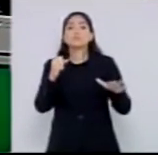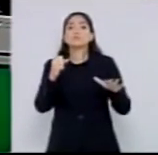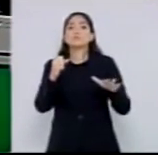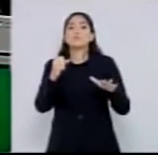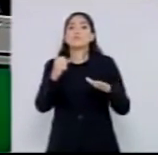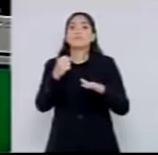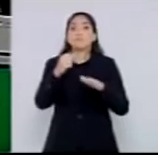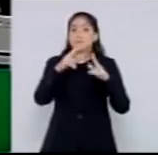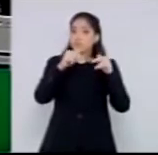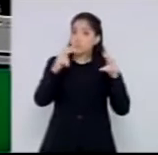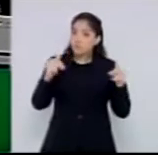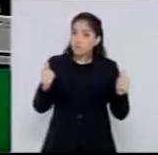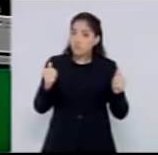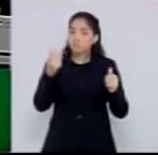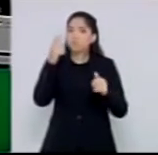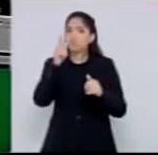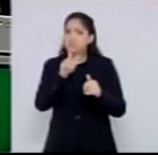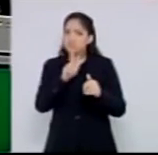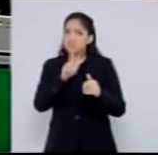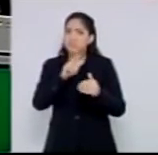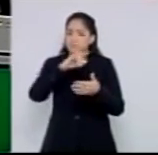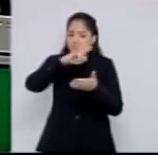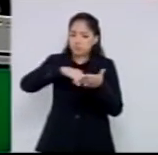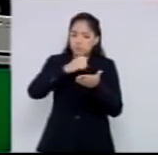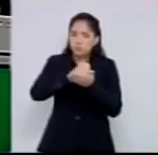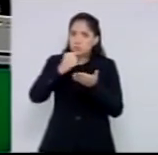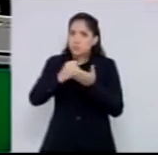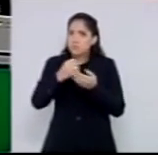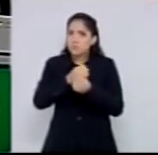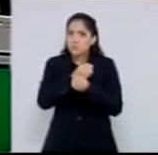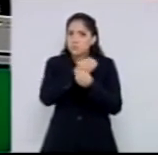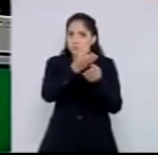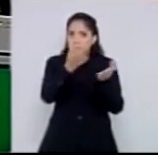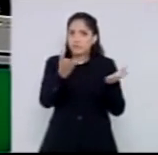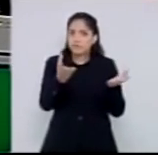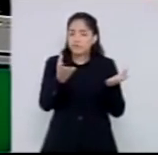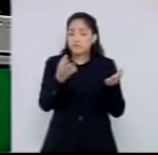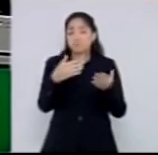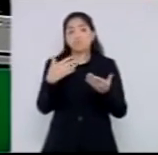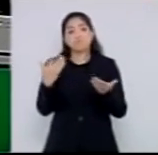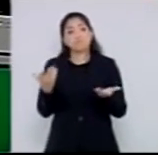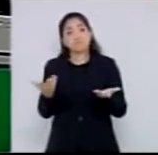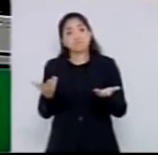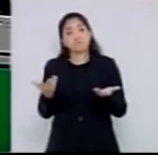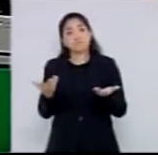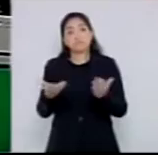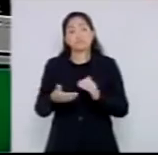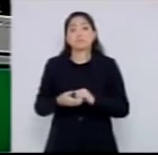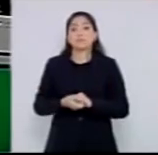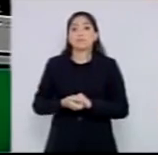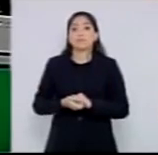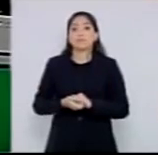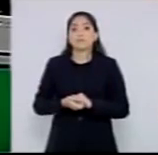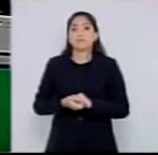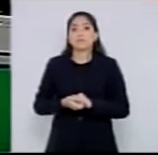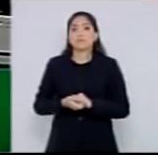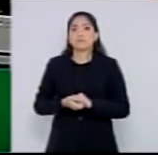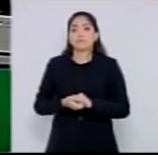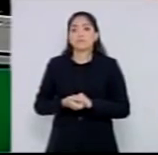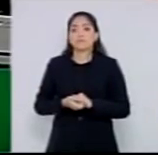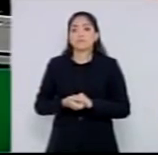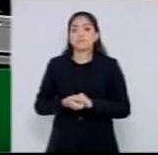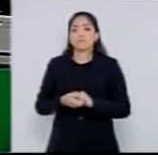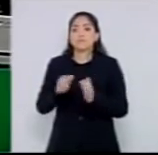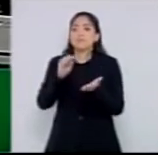para ver se ele também não perder, até porque, talvez, a ingratidão, o fato, não seja exclusividade,